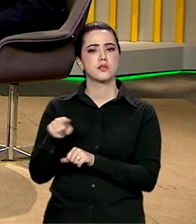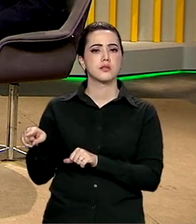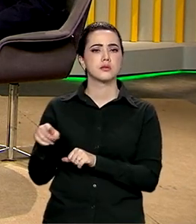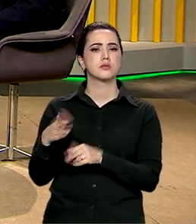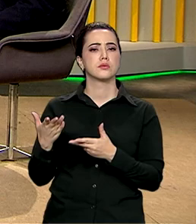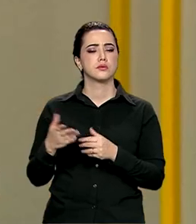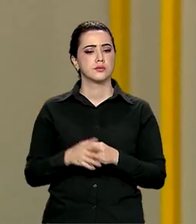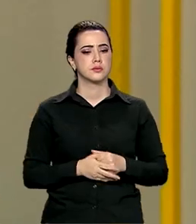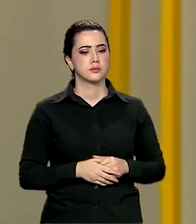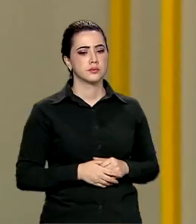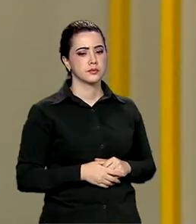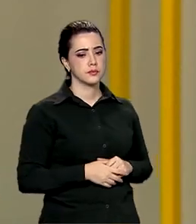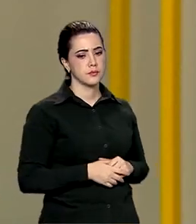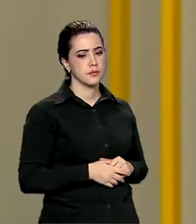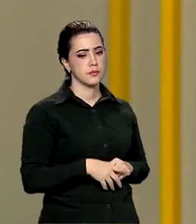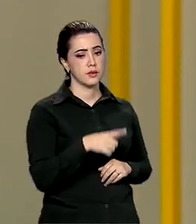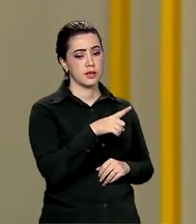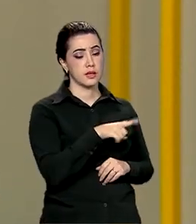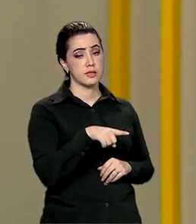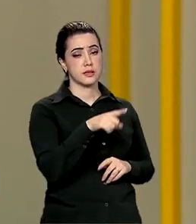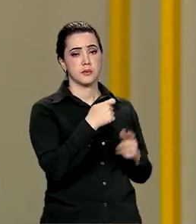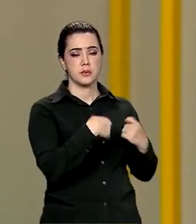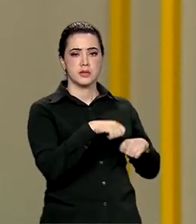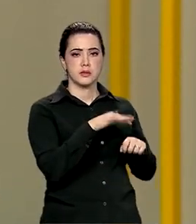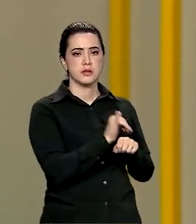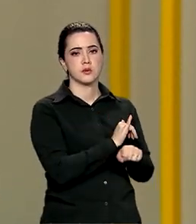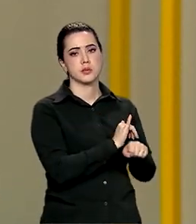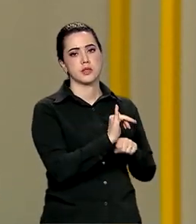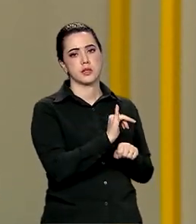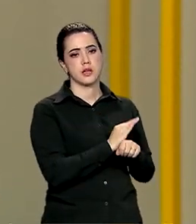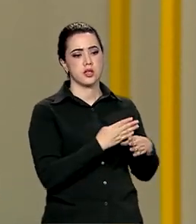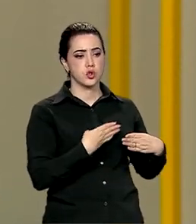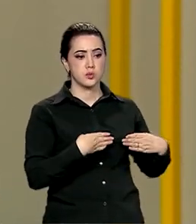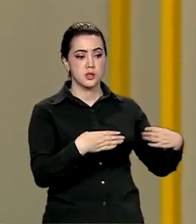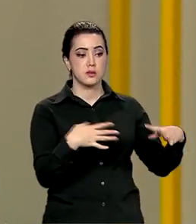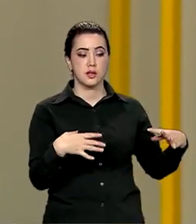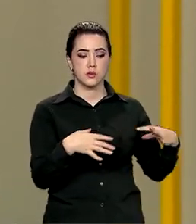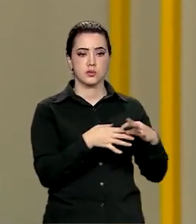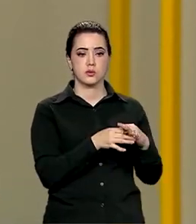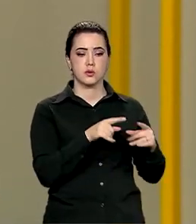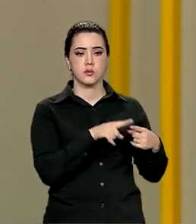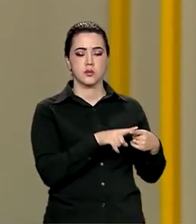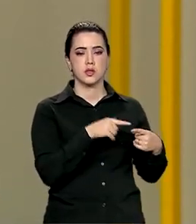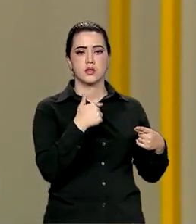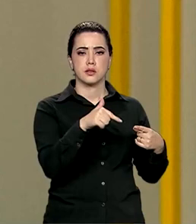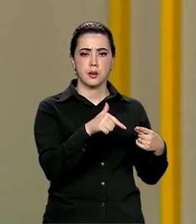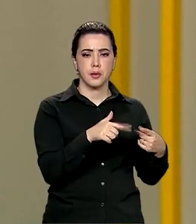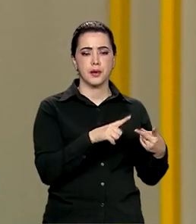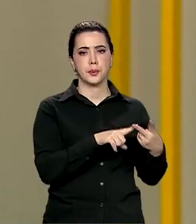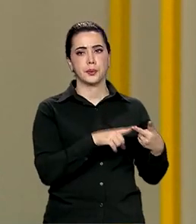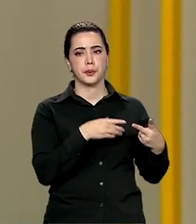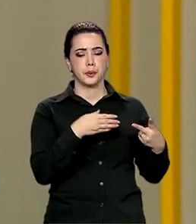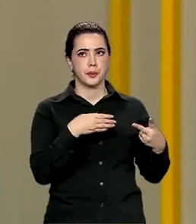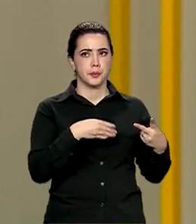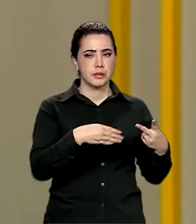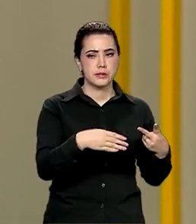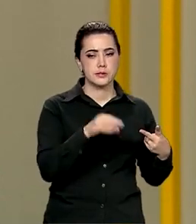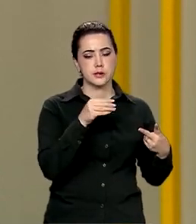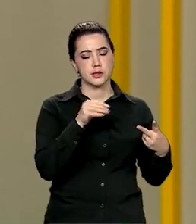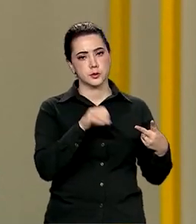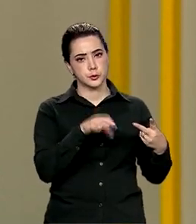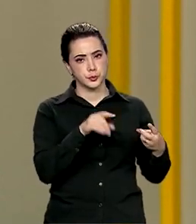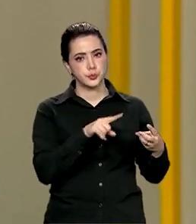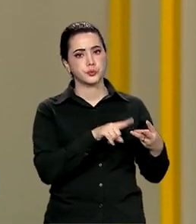secretário? Essa precisa ser uma estratégia interministerial, juntando o Ministério do Trabalho e Emprego, juntando o Ministério da Educação,